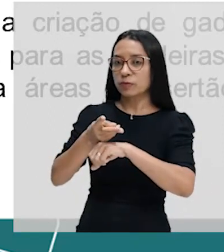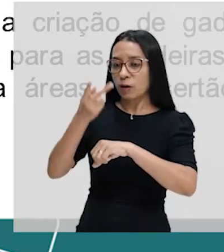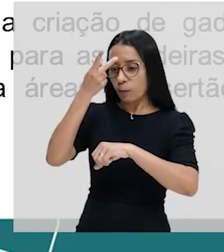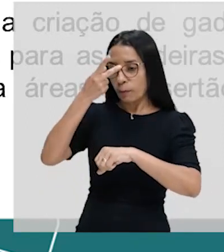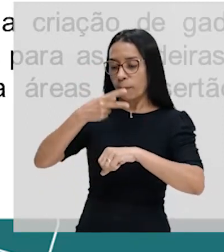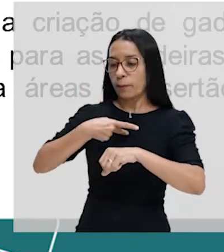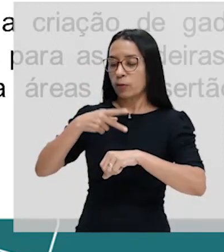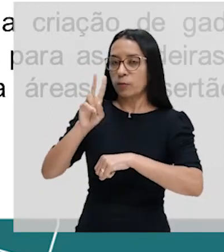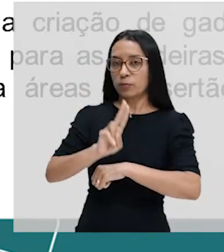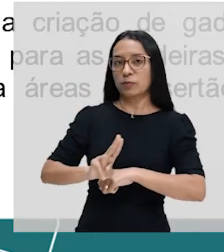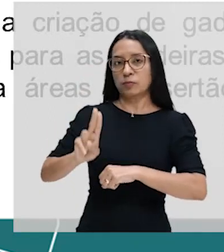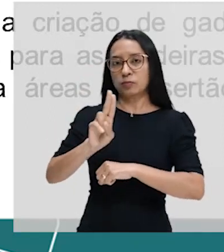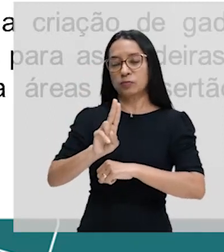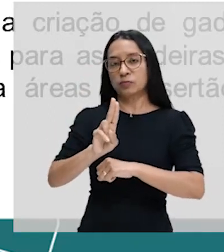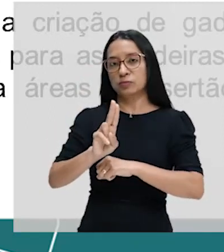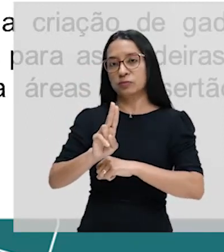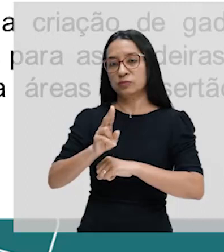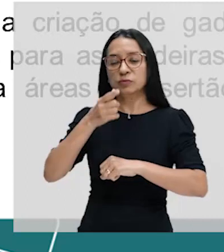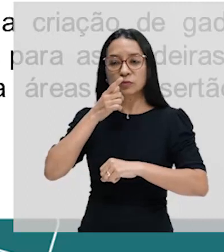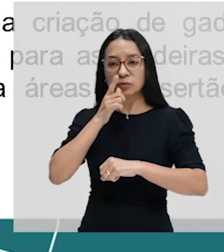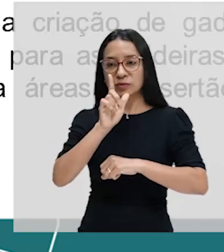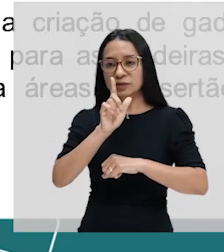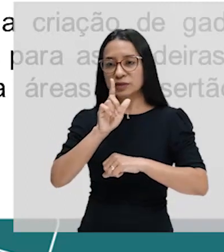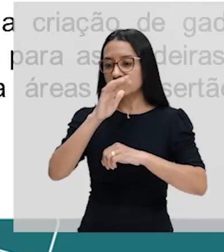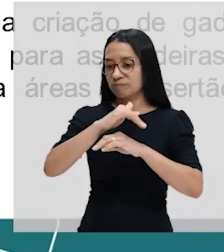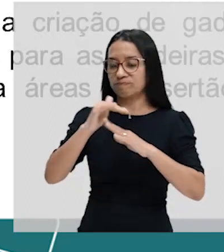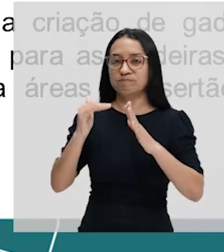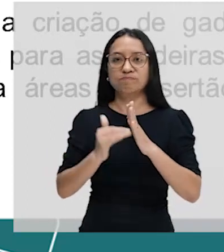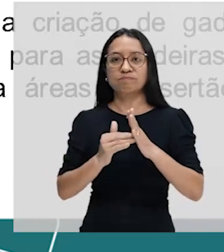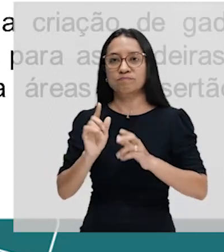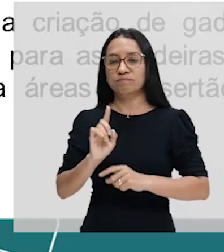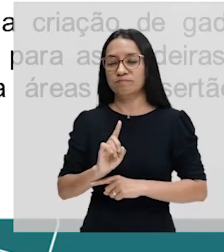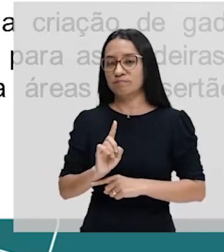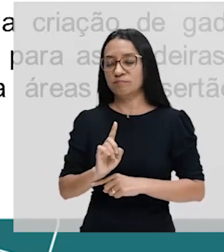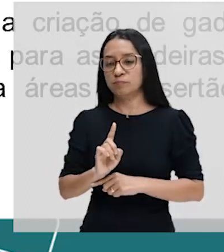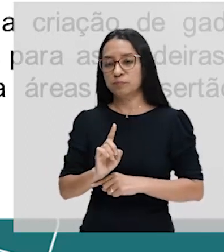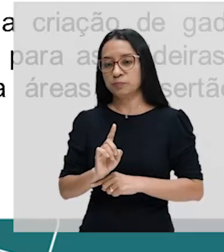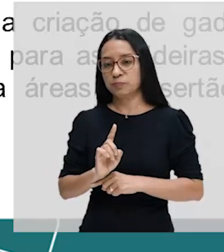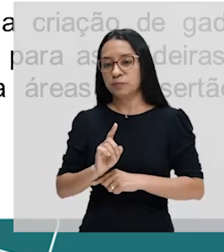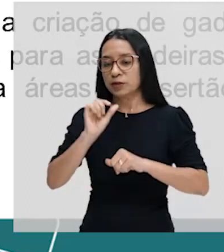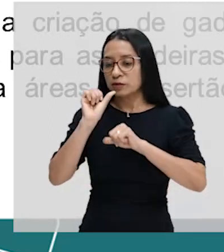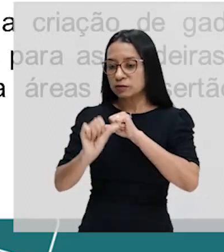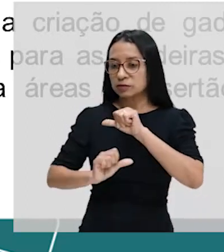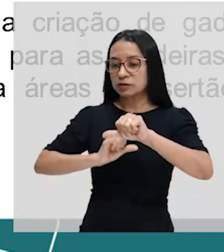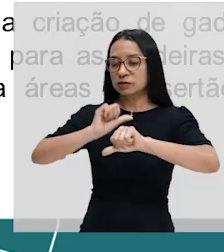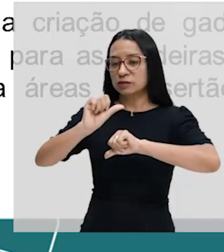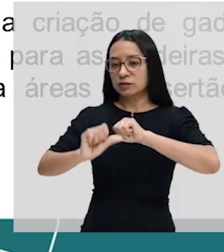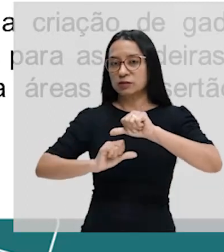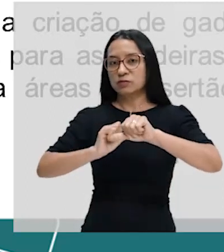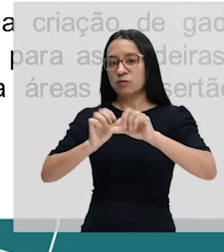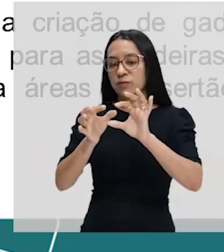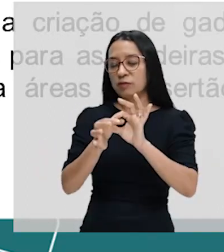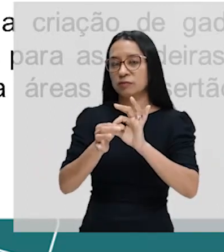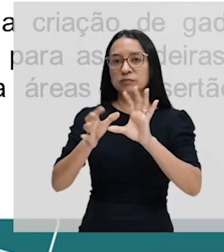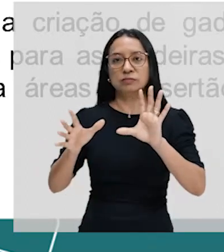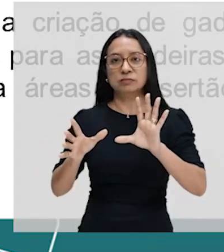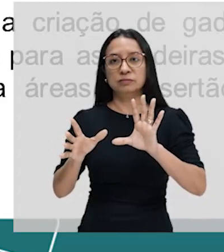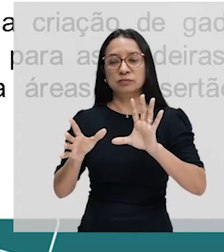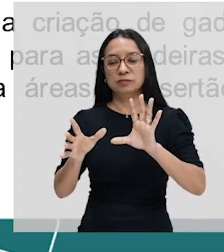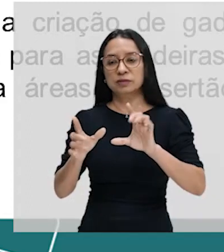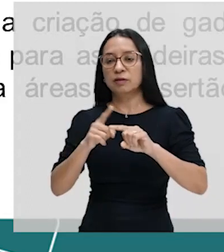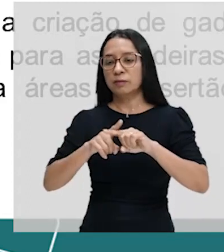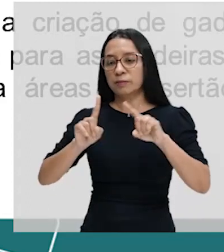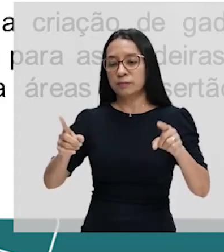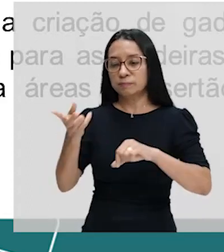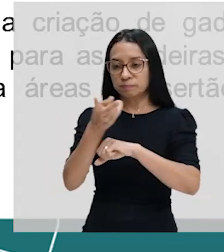lógico que eles não conseguiram na sua plenitude se tornar autossuficientes, mas